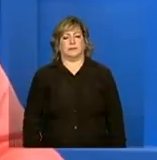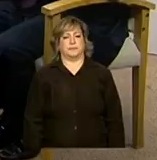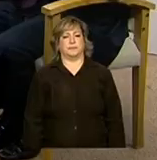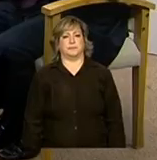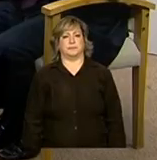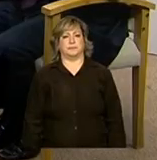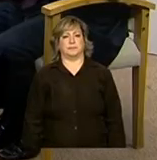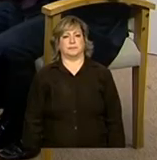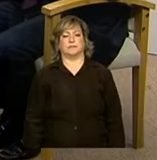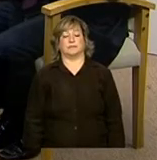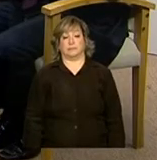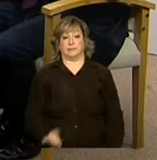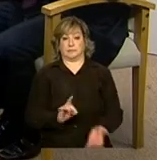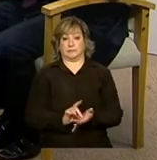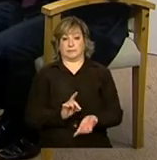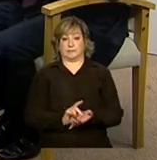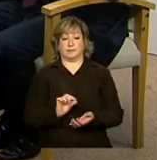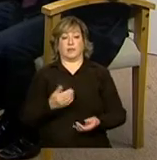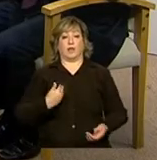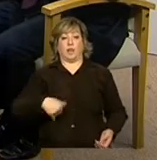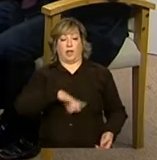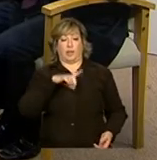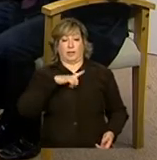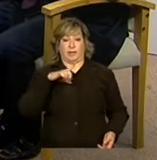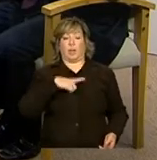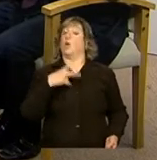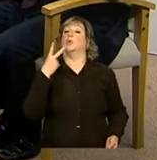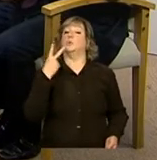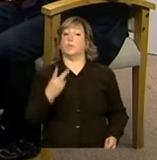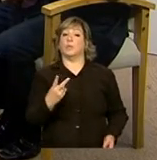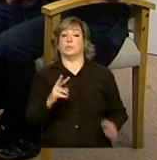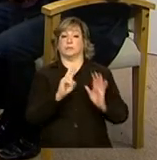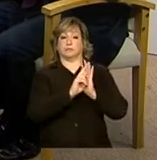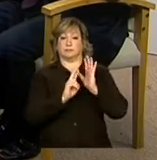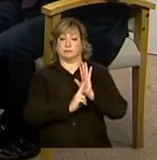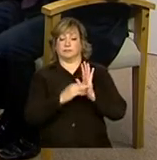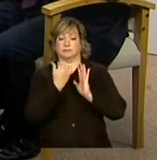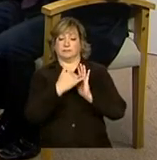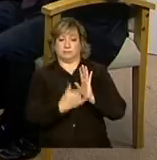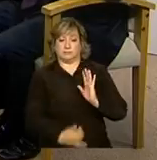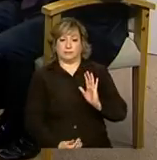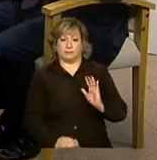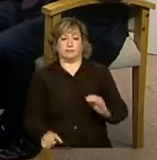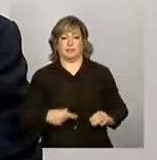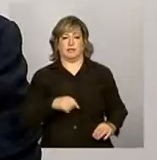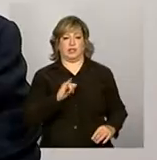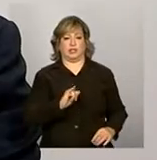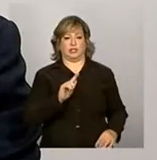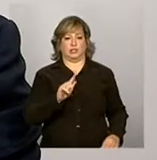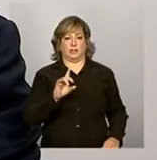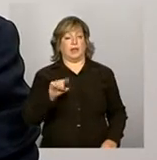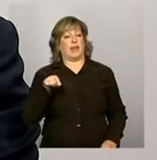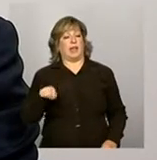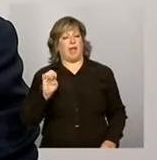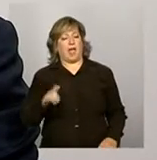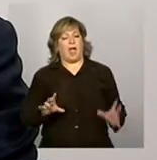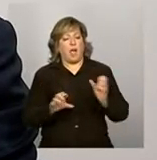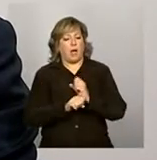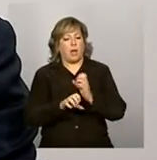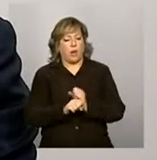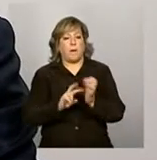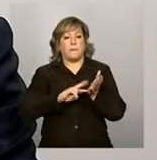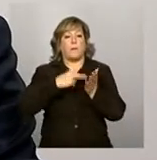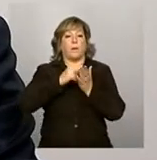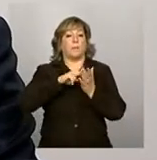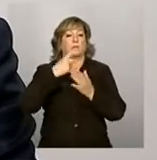É... De fato. Nós temos dois parâmetros que fazem parte do fator de operação do IGD. O IGD, é calculado pela multiplicação